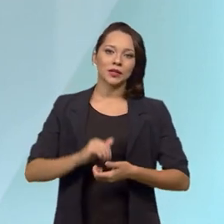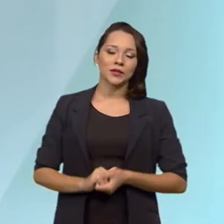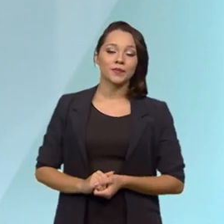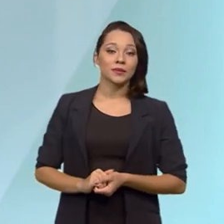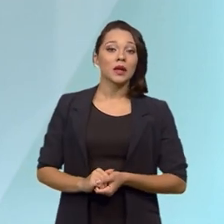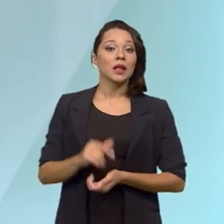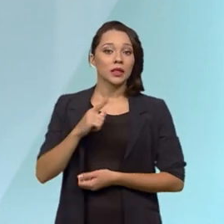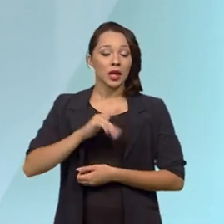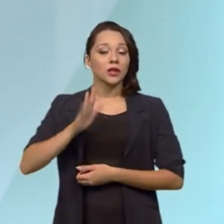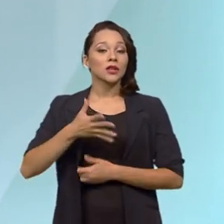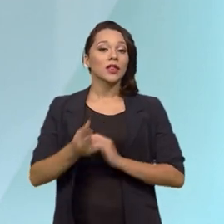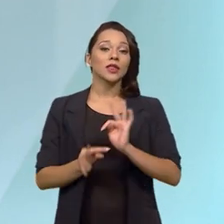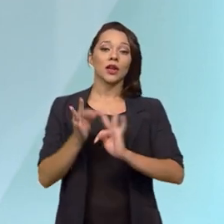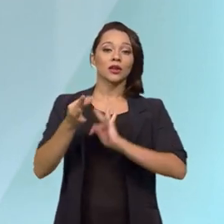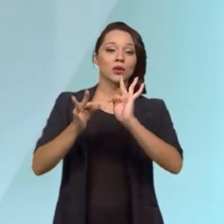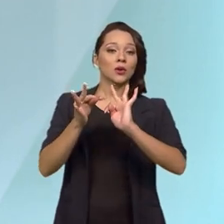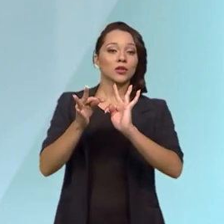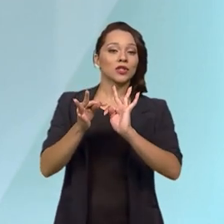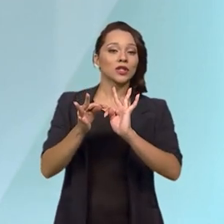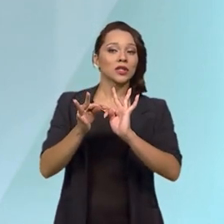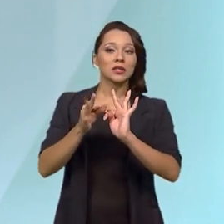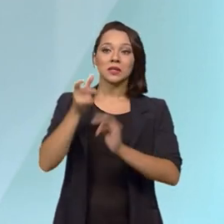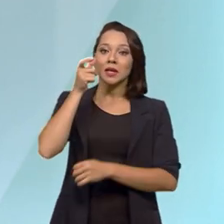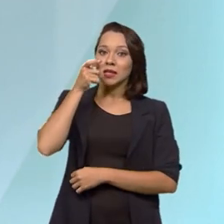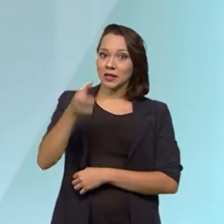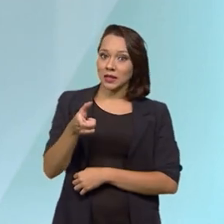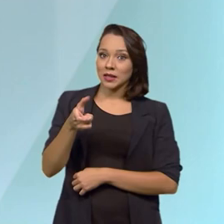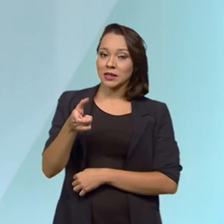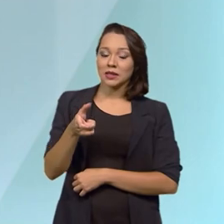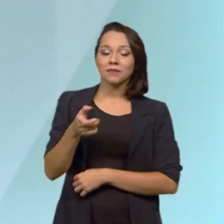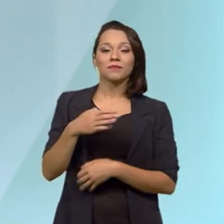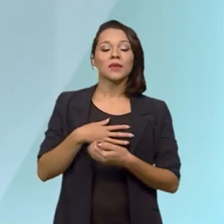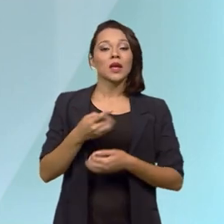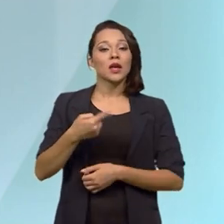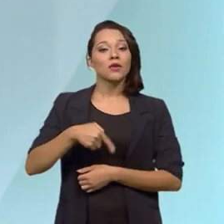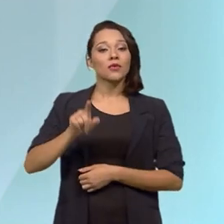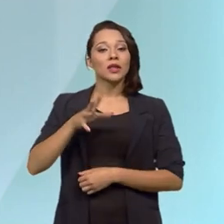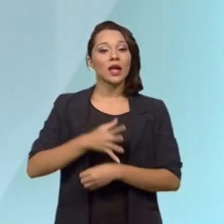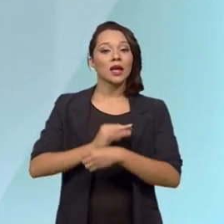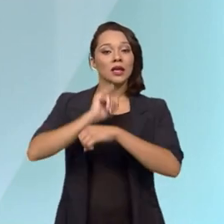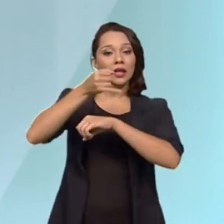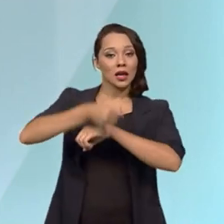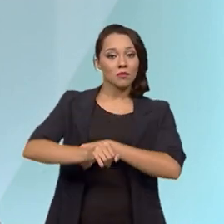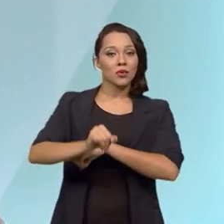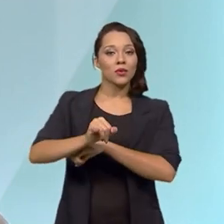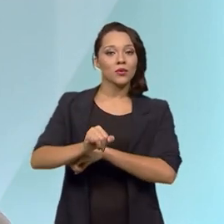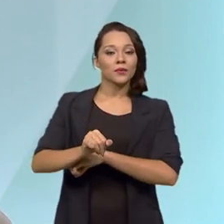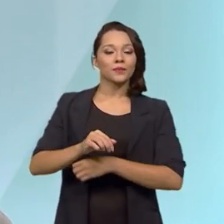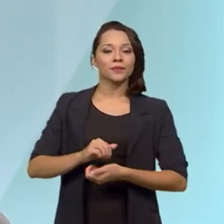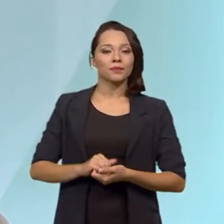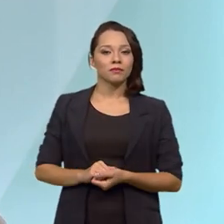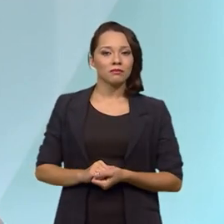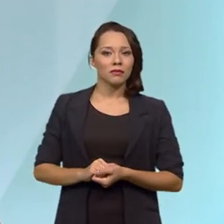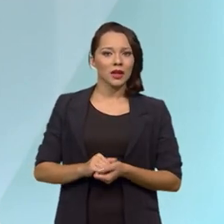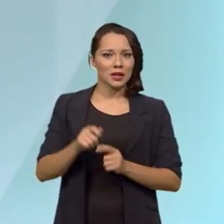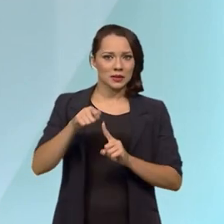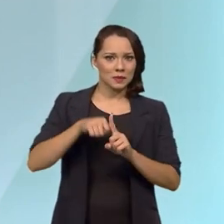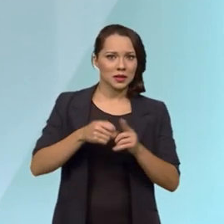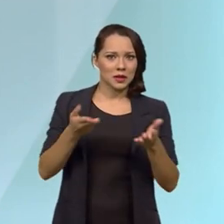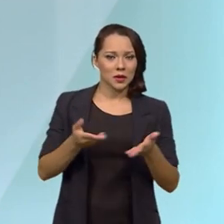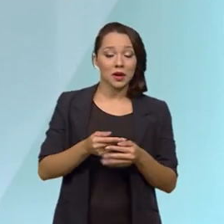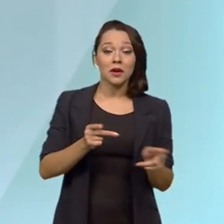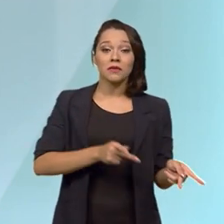Nós já temos tecnologia, tecnologias interessantes. Eu fui até Itaipu durante esse mês,